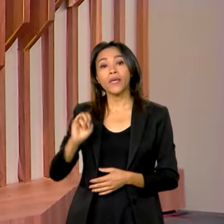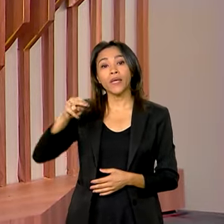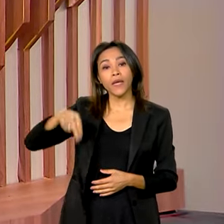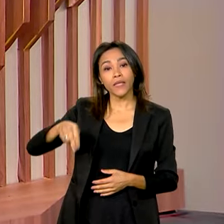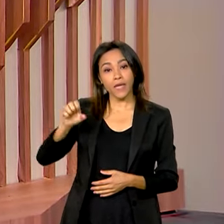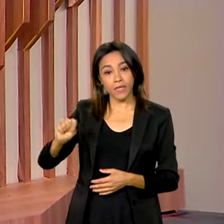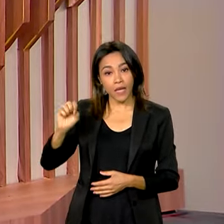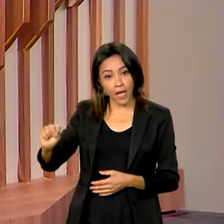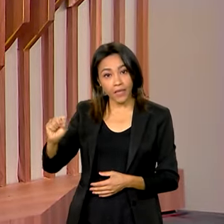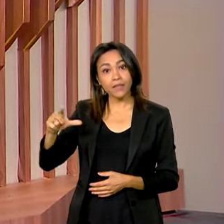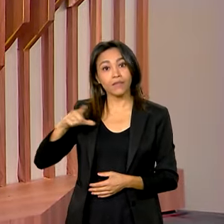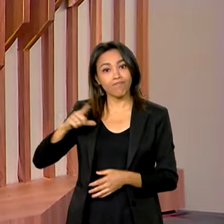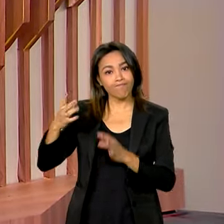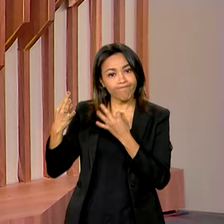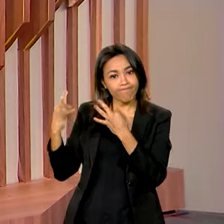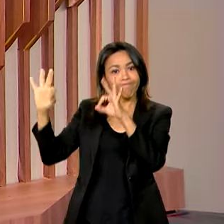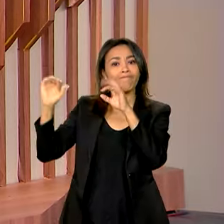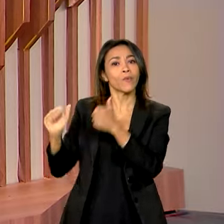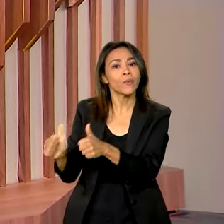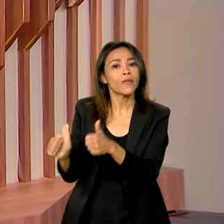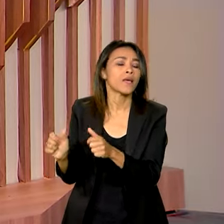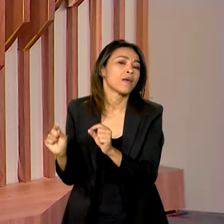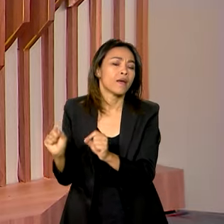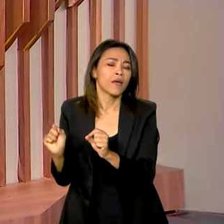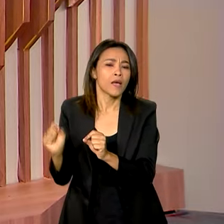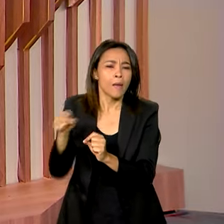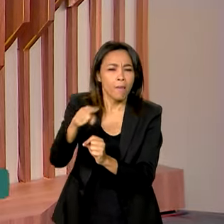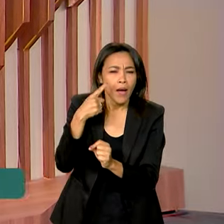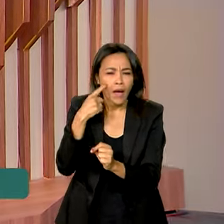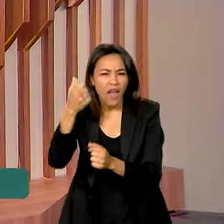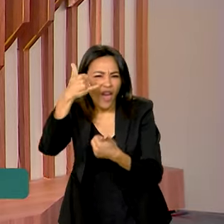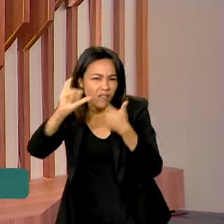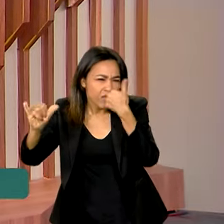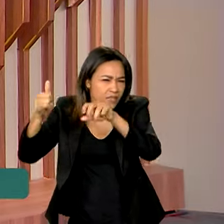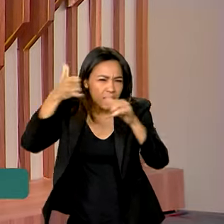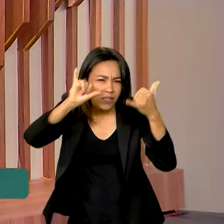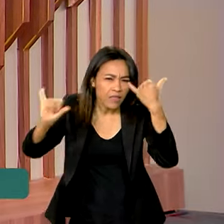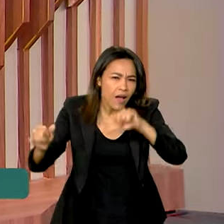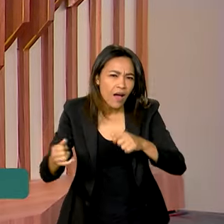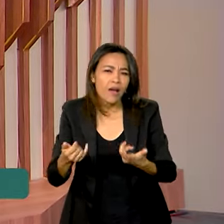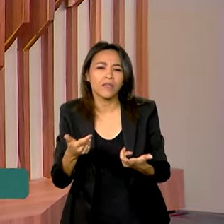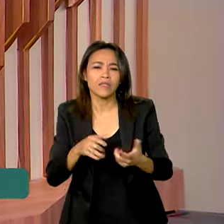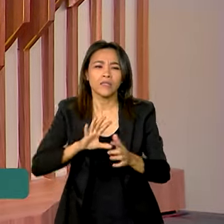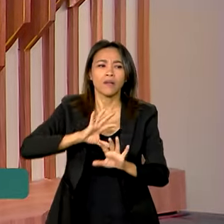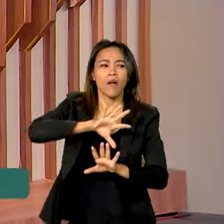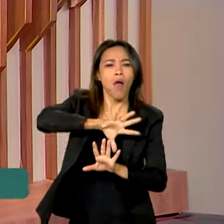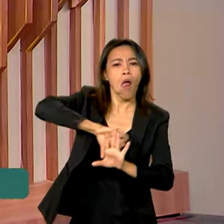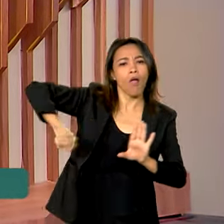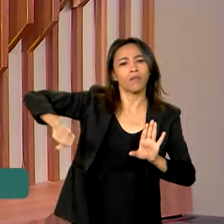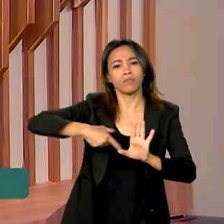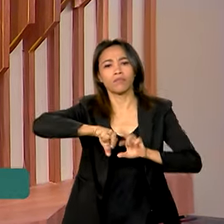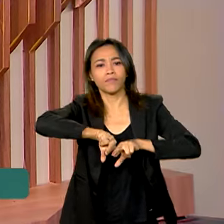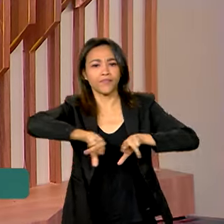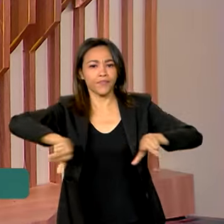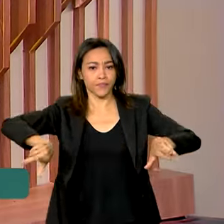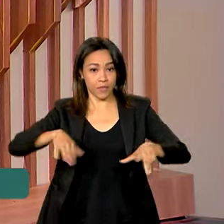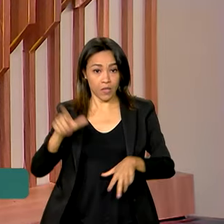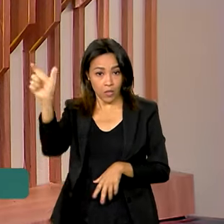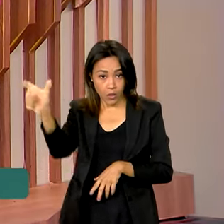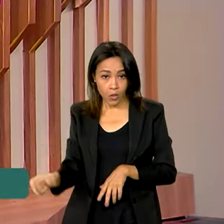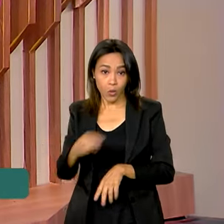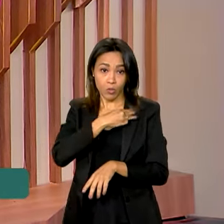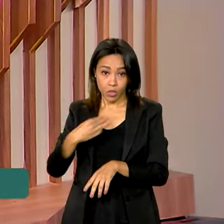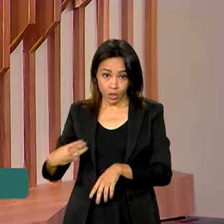checagem nos benefícios concedidos para combater possíveis fraudes. O ministro da Previdência Social, Carlos Lupe,